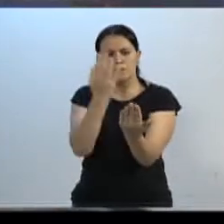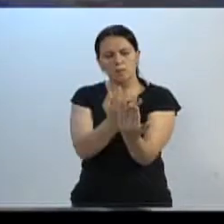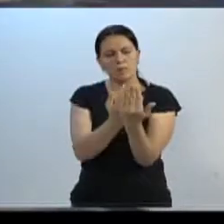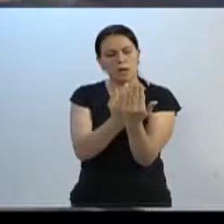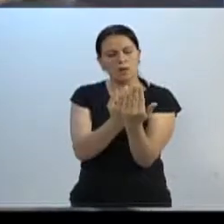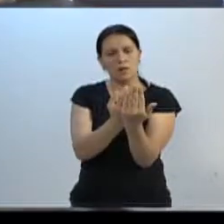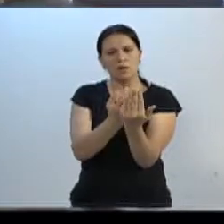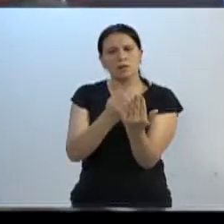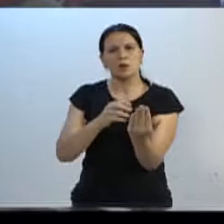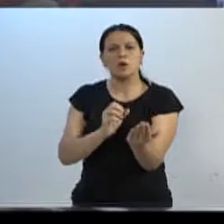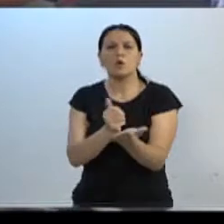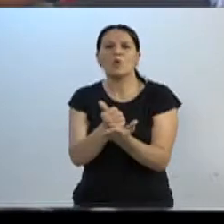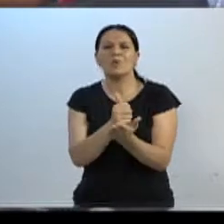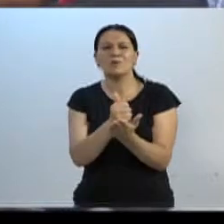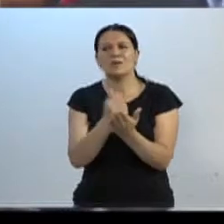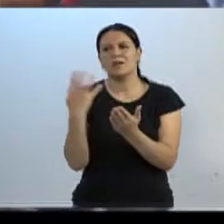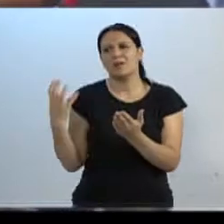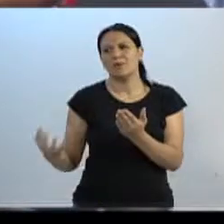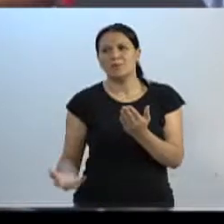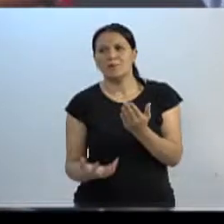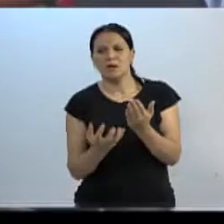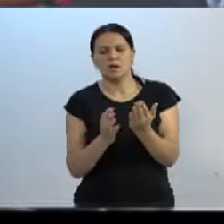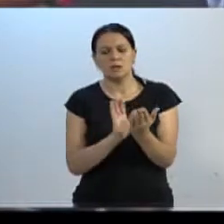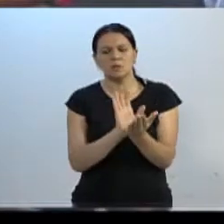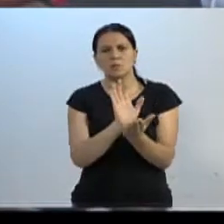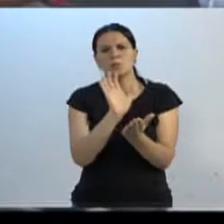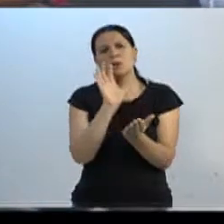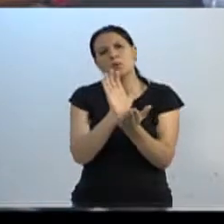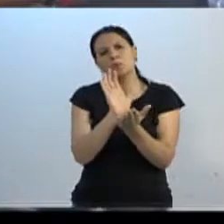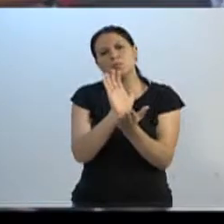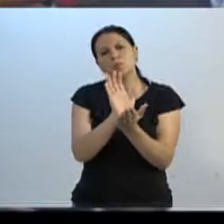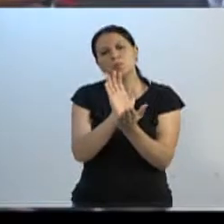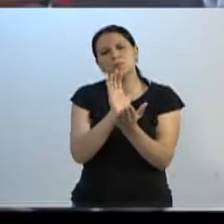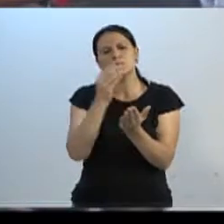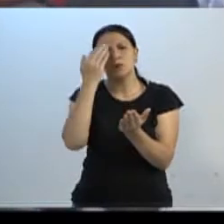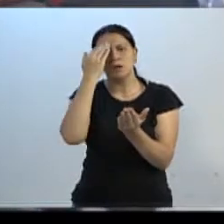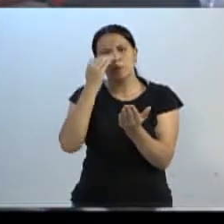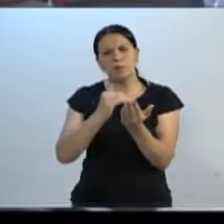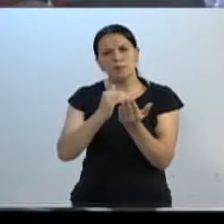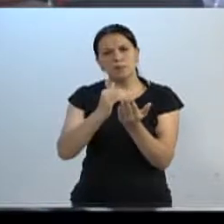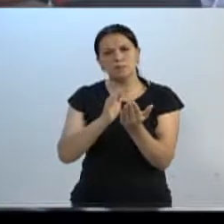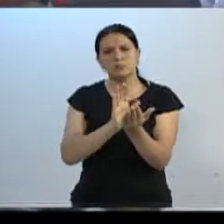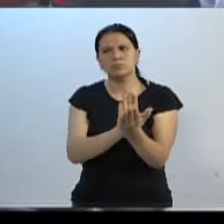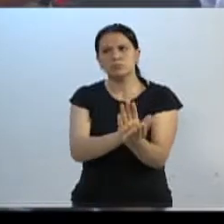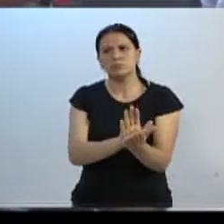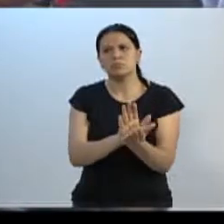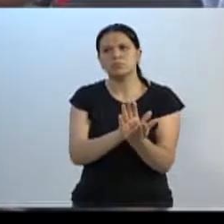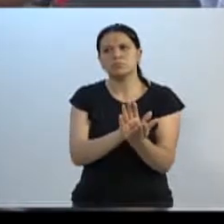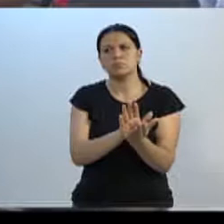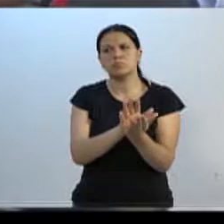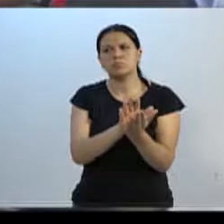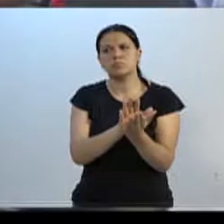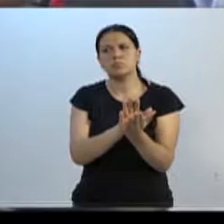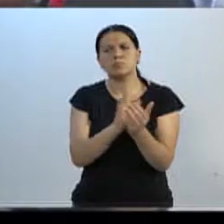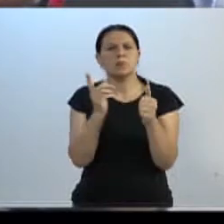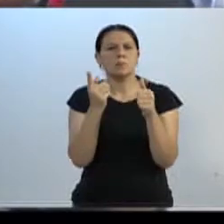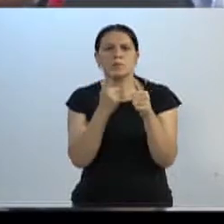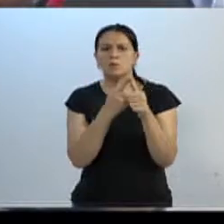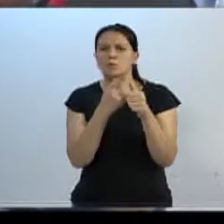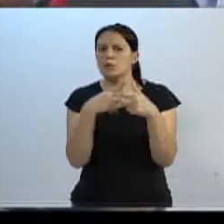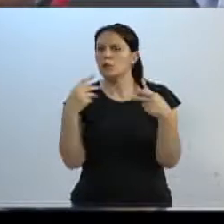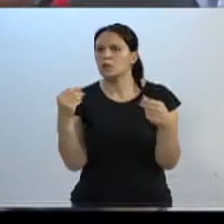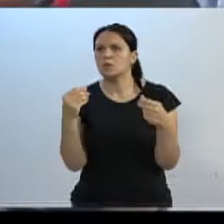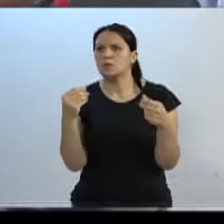coxa e controle com o teu antebraço e com a palma da mão, a cabeça e o rosto do bebê. Primeira providência,